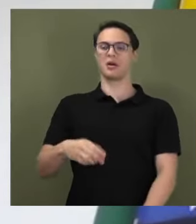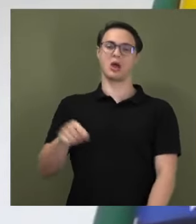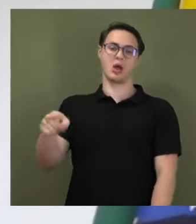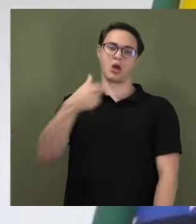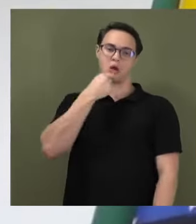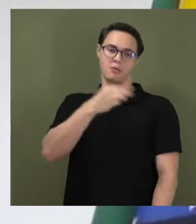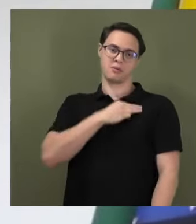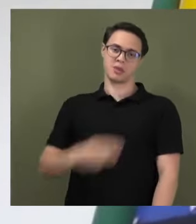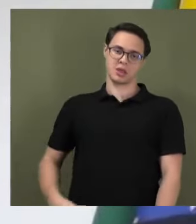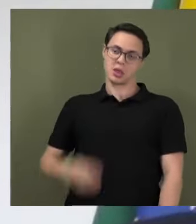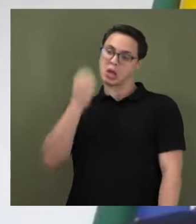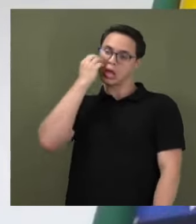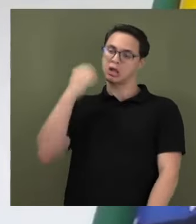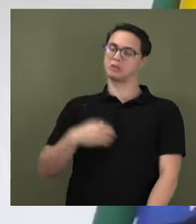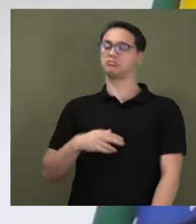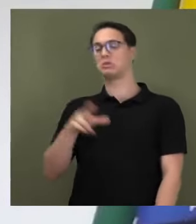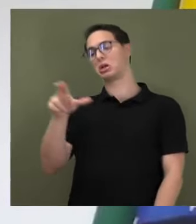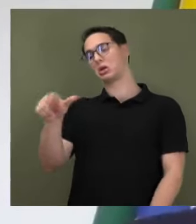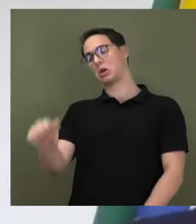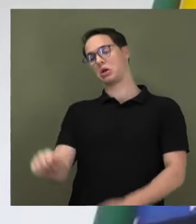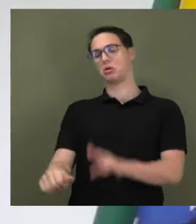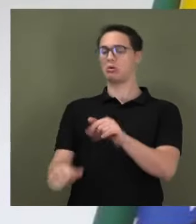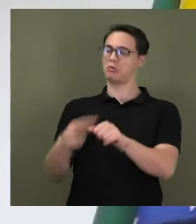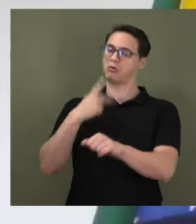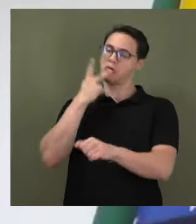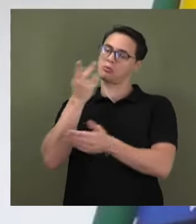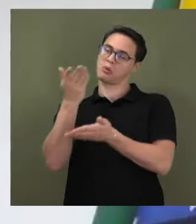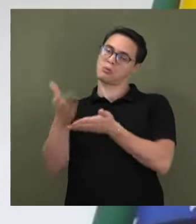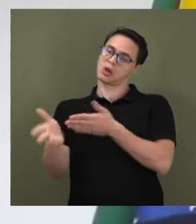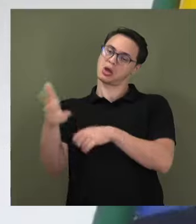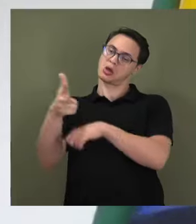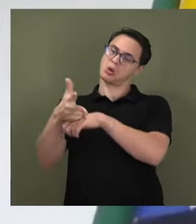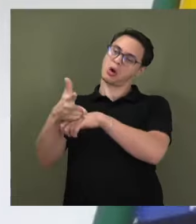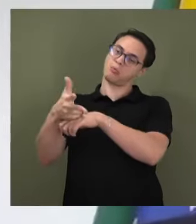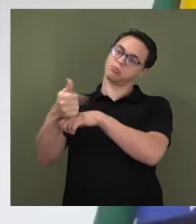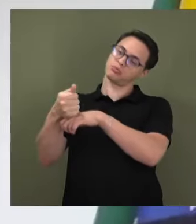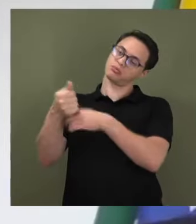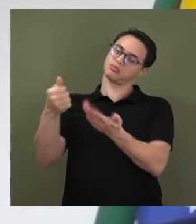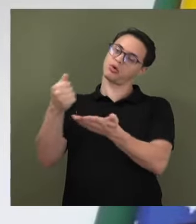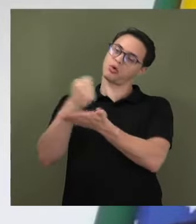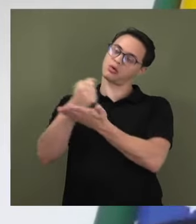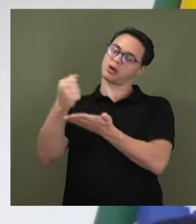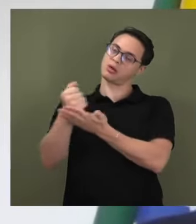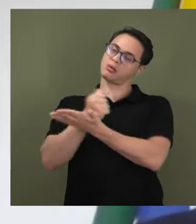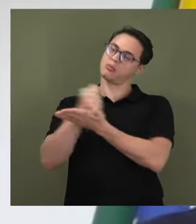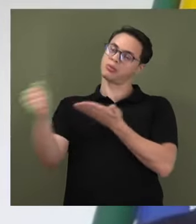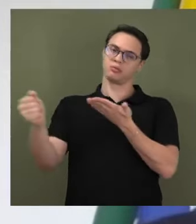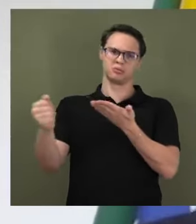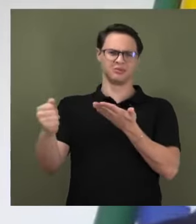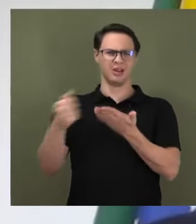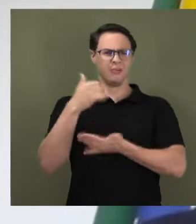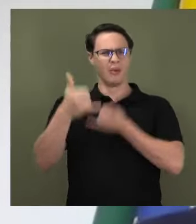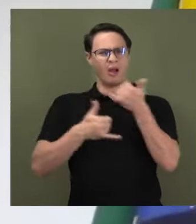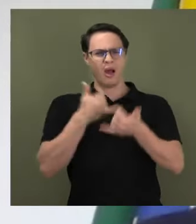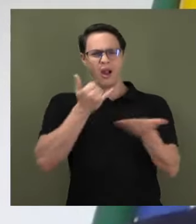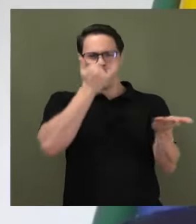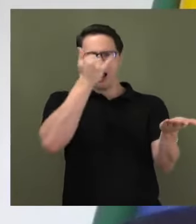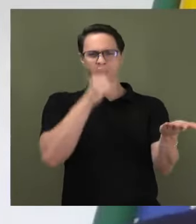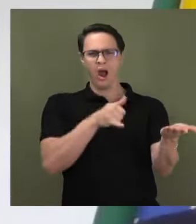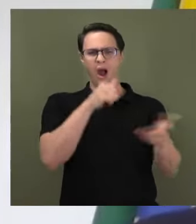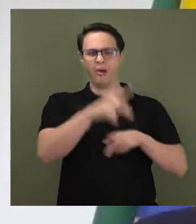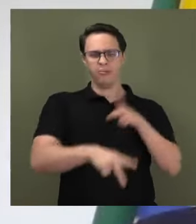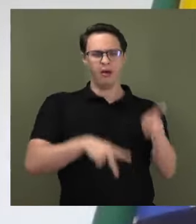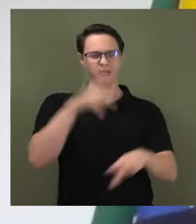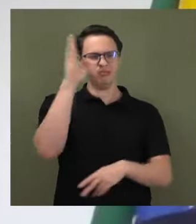isso e depois disse que tinha perdido, que não tinha, que o contrato tinha passado. Brincadeira para o povo brasileiro. Logo